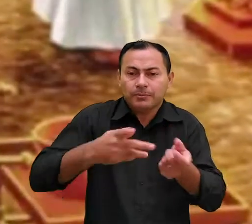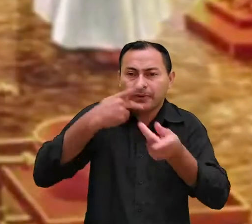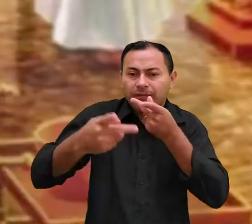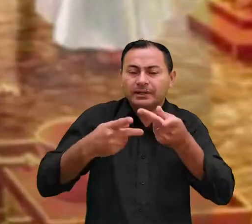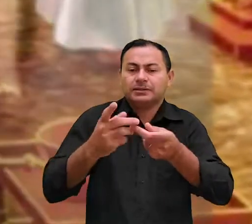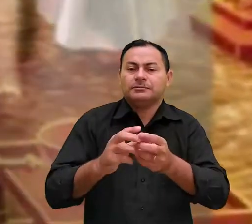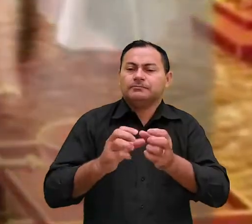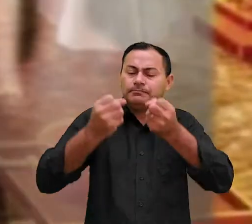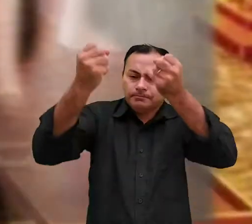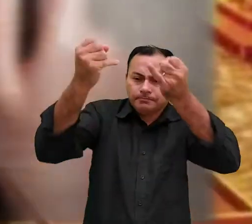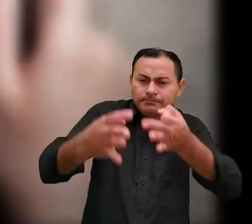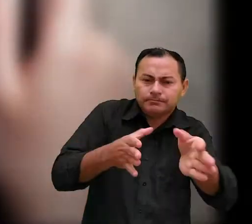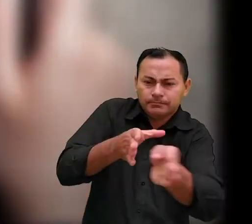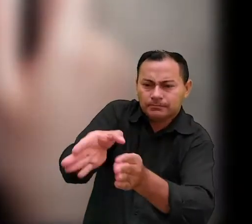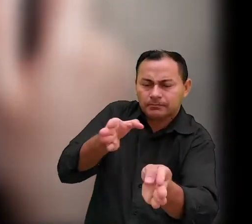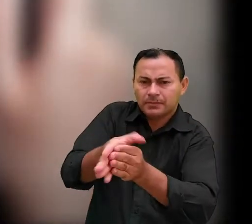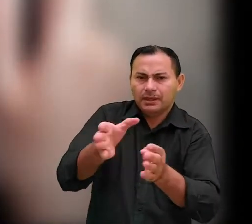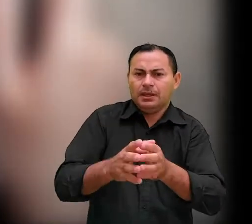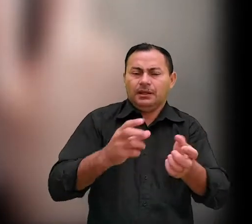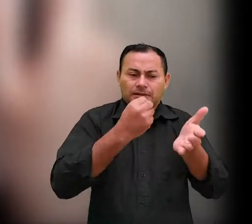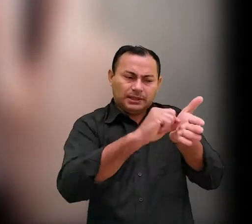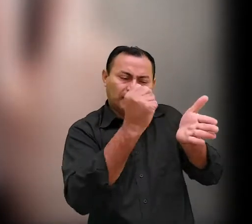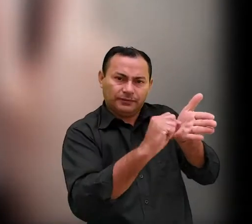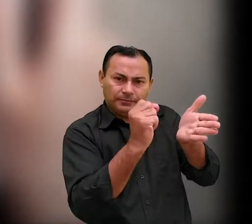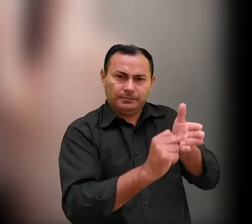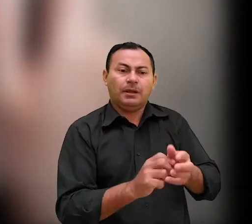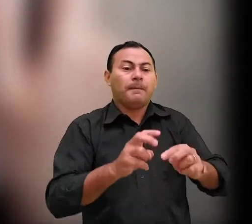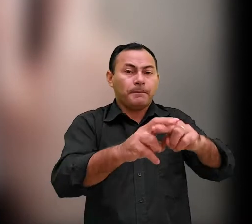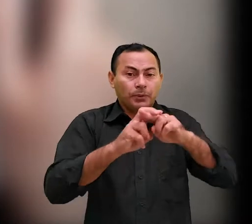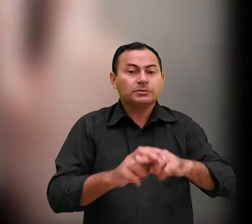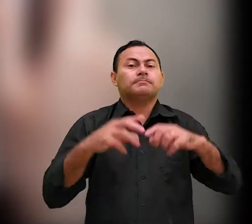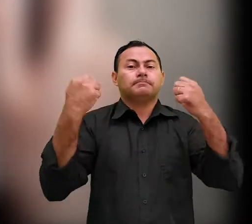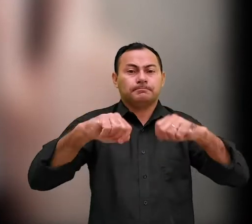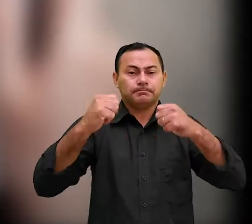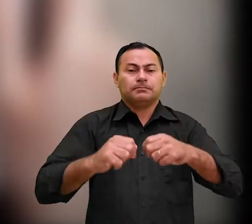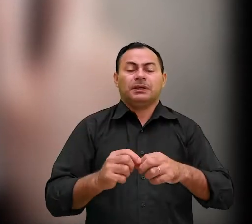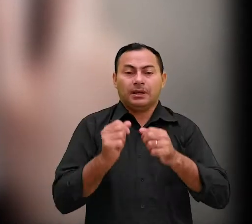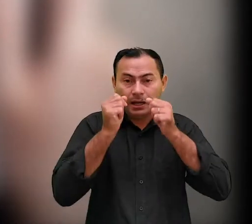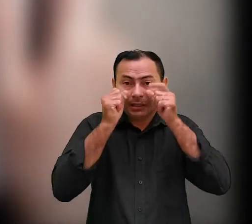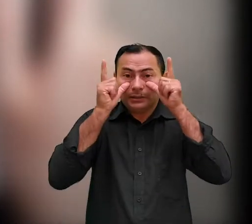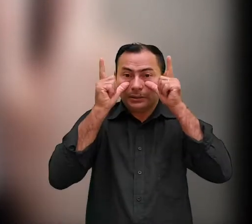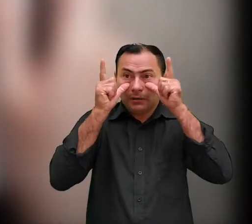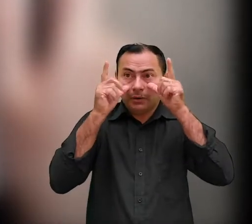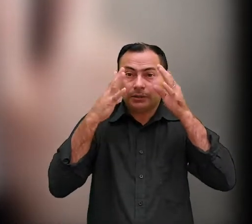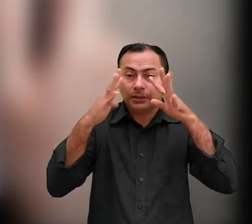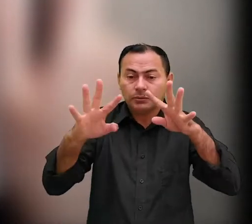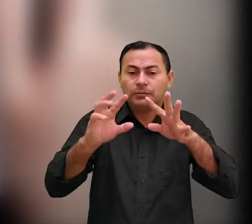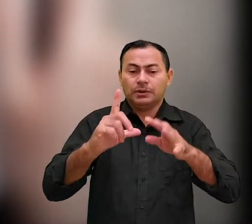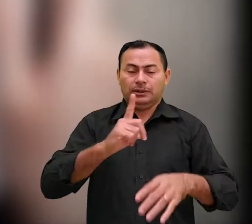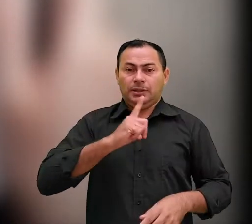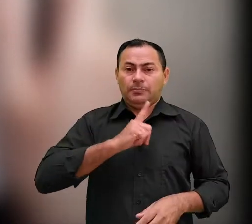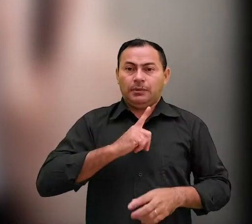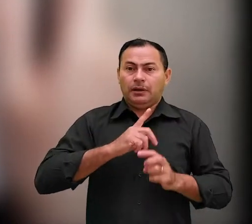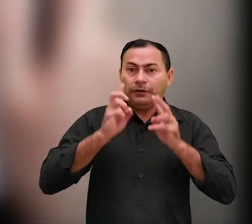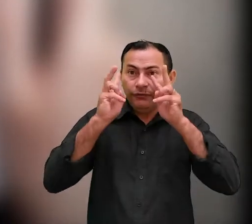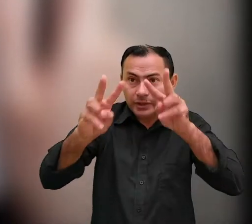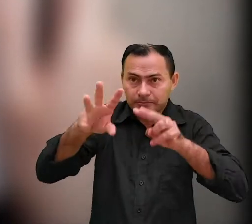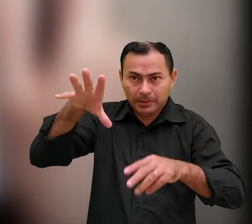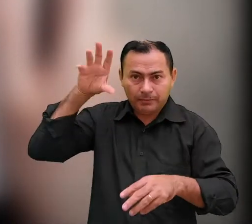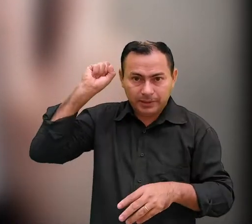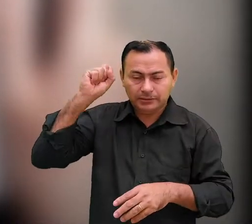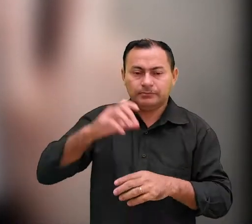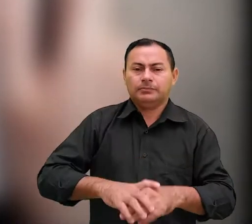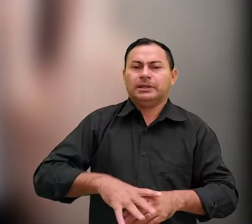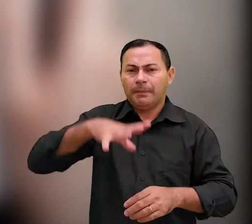começa a fazer admoestações e advertências Ele escreve Por isso é preciso que prestemos maior atenção ao que temos ouvido